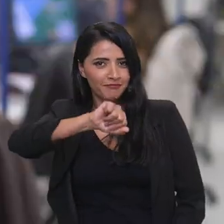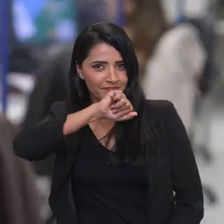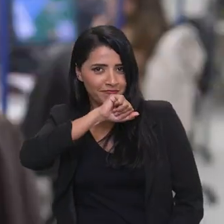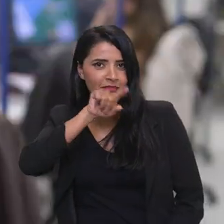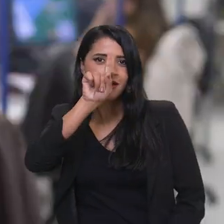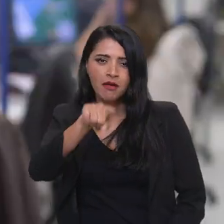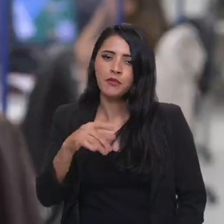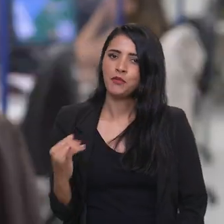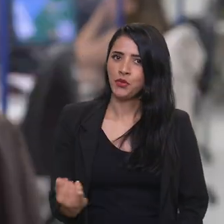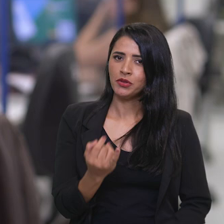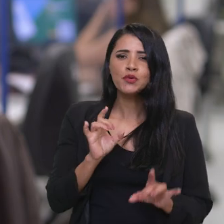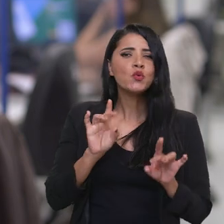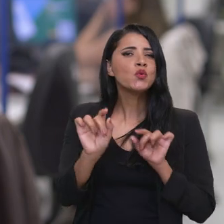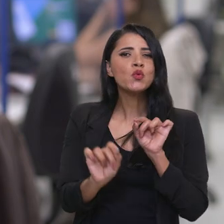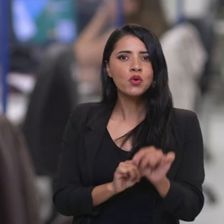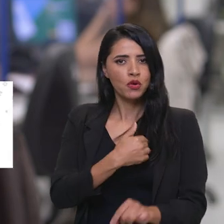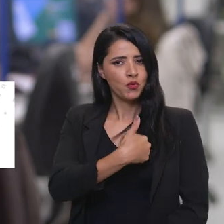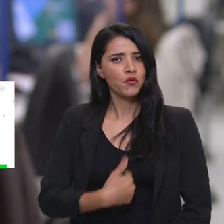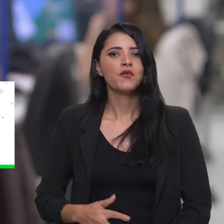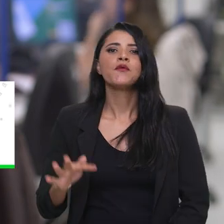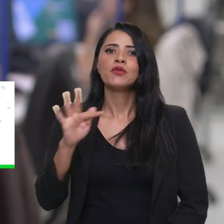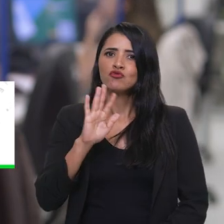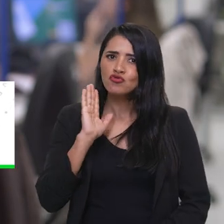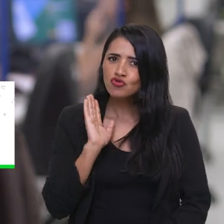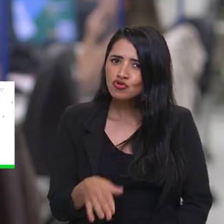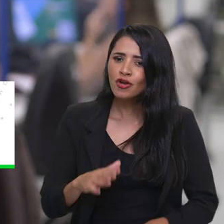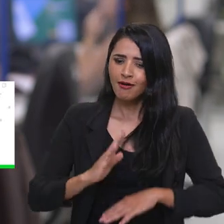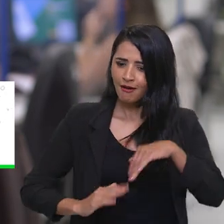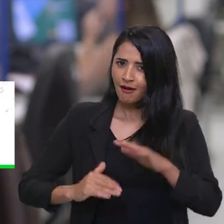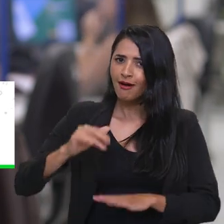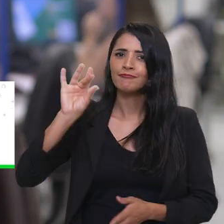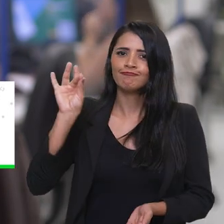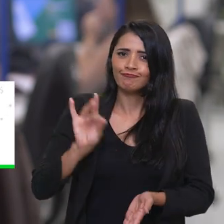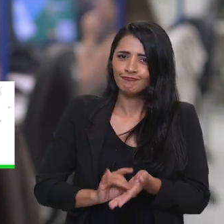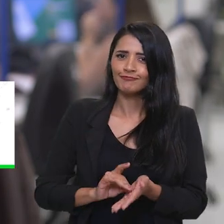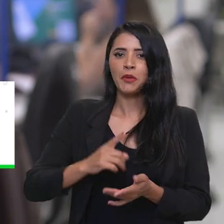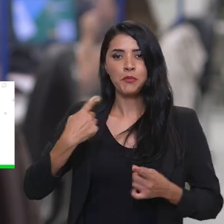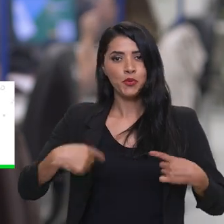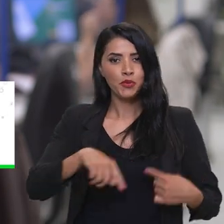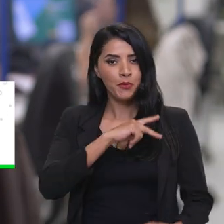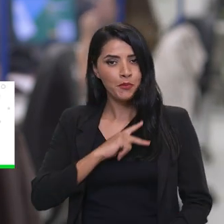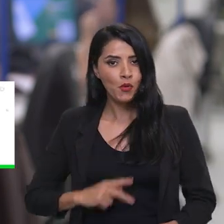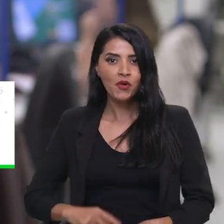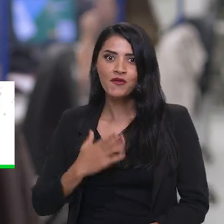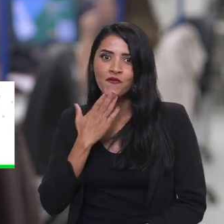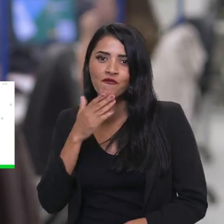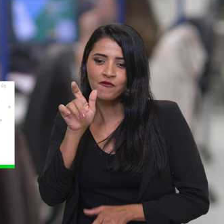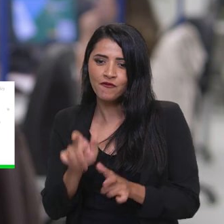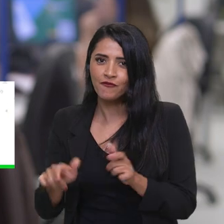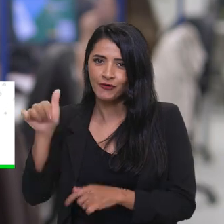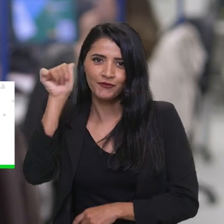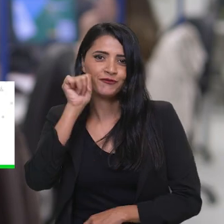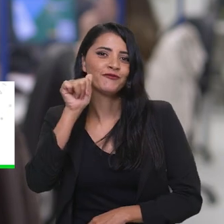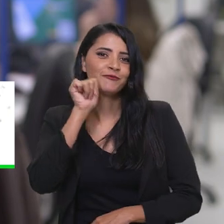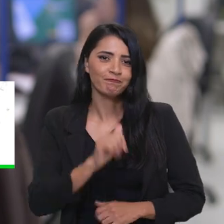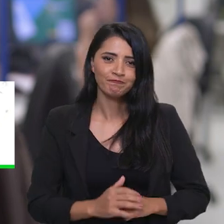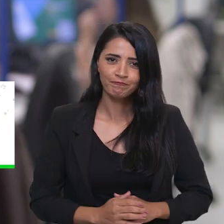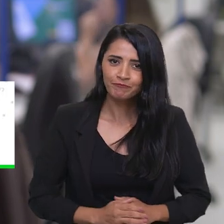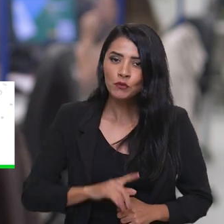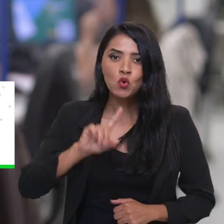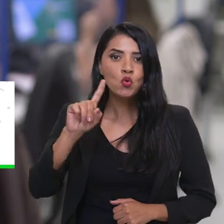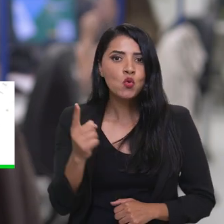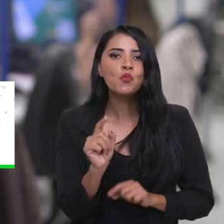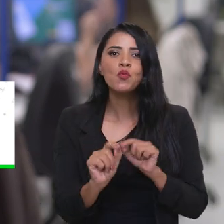neste domingo é Dia das Mães. E é importante destacar que o governo federal já está colocando em prática várias políticas públicas que